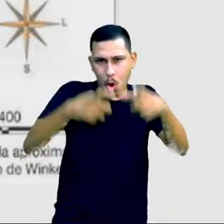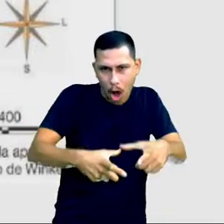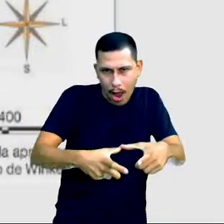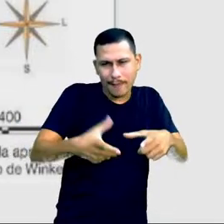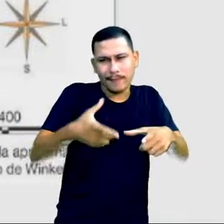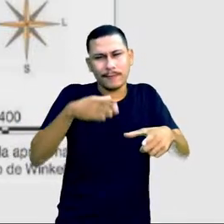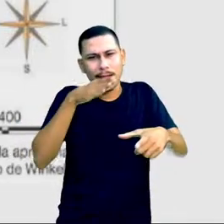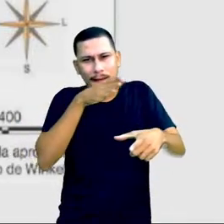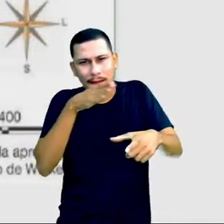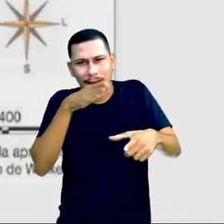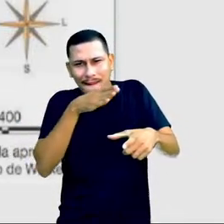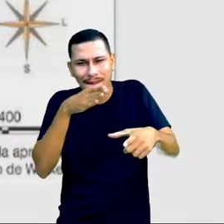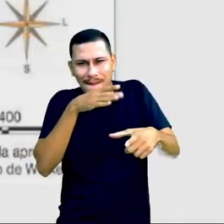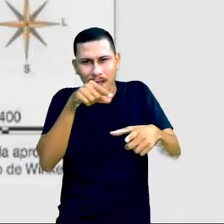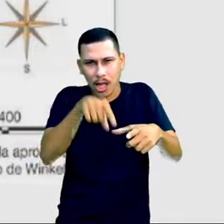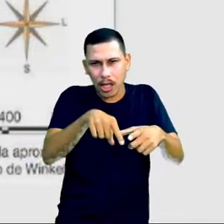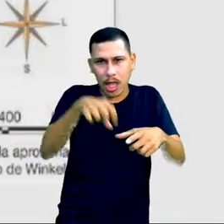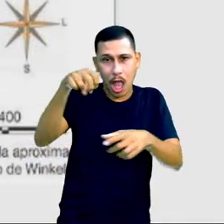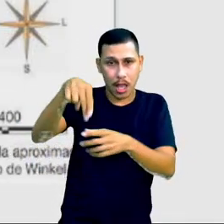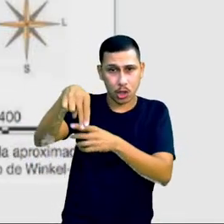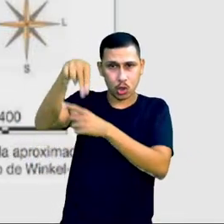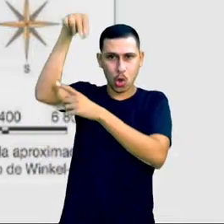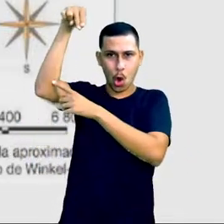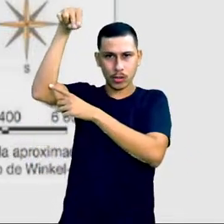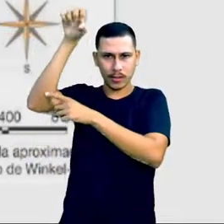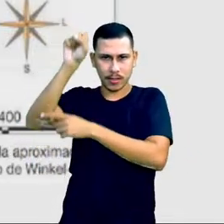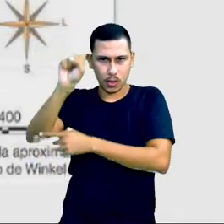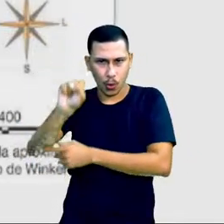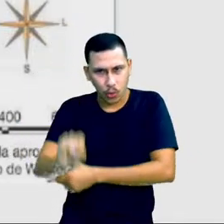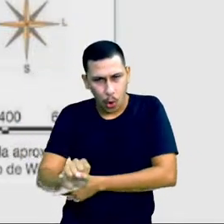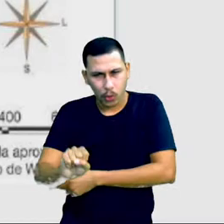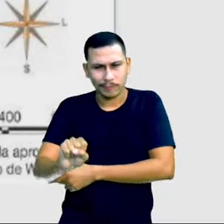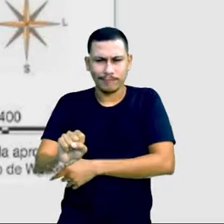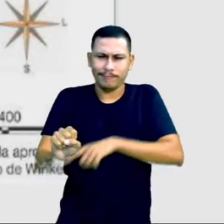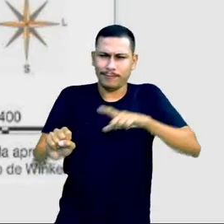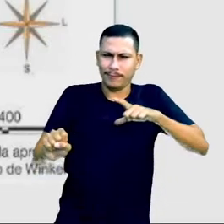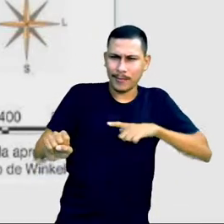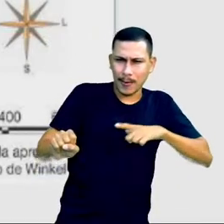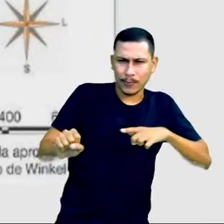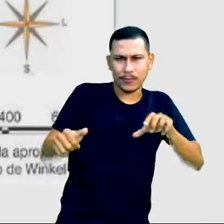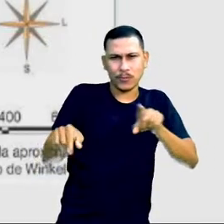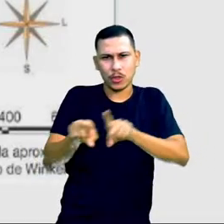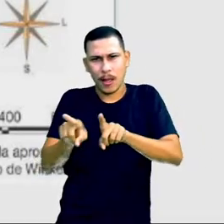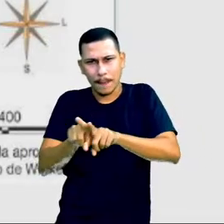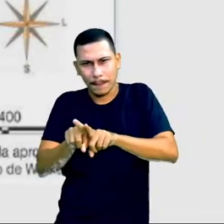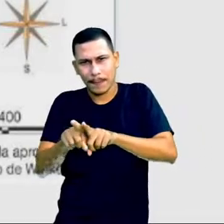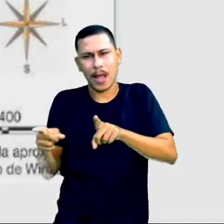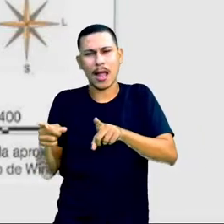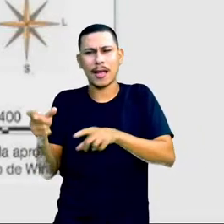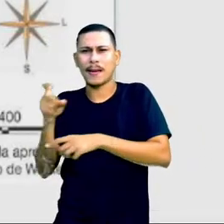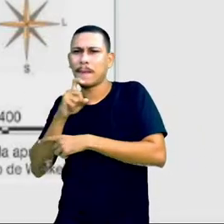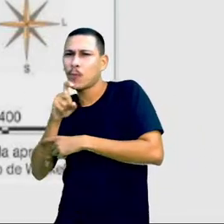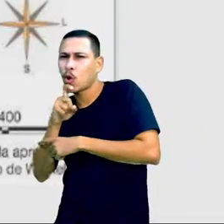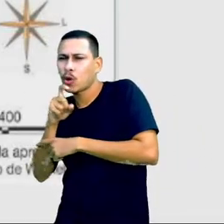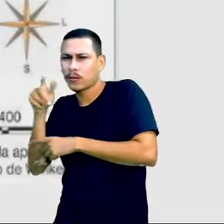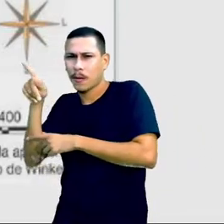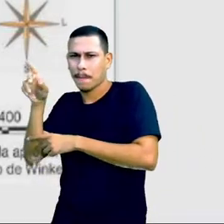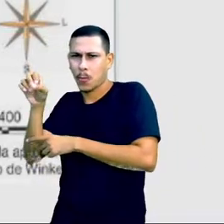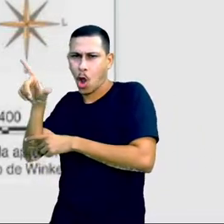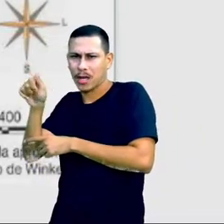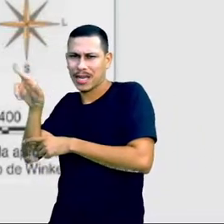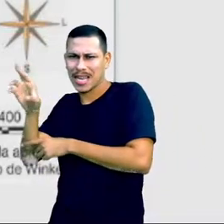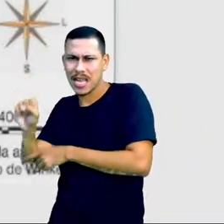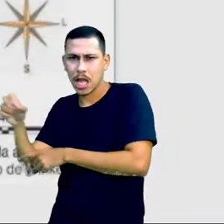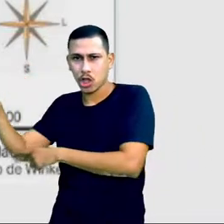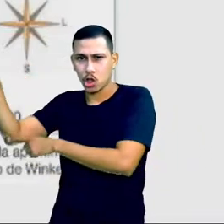temperadas ao norte e ao sul, e nós temos as zonas polares também ao norte,